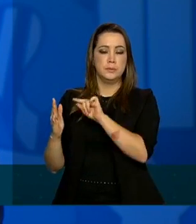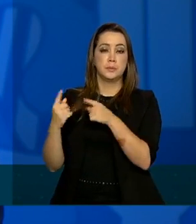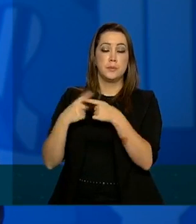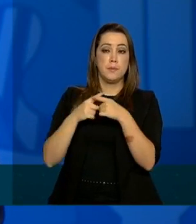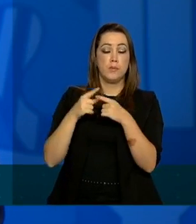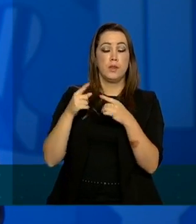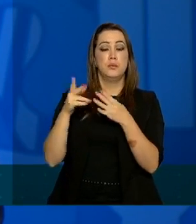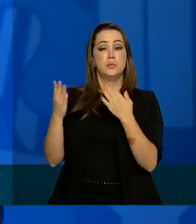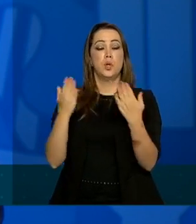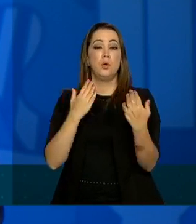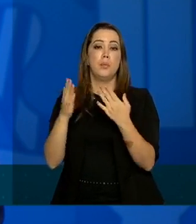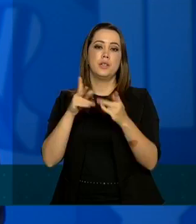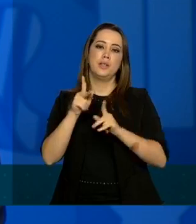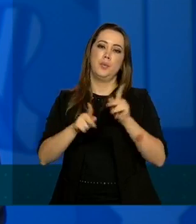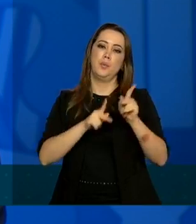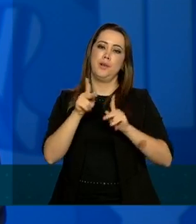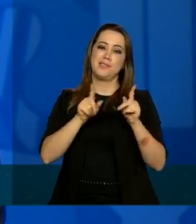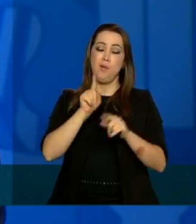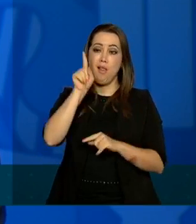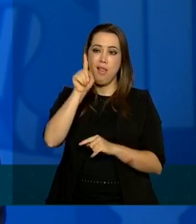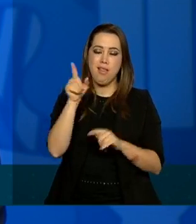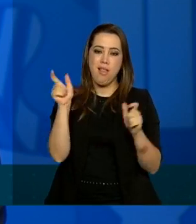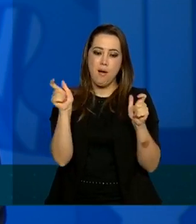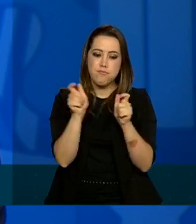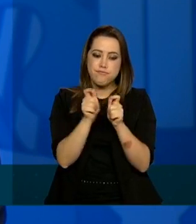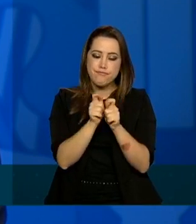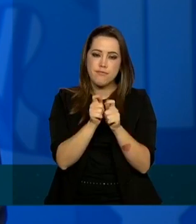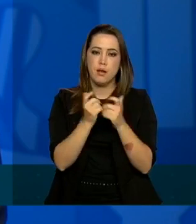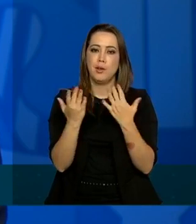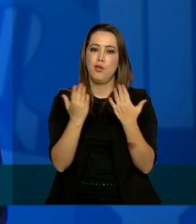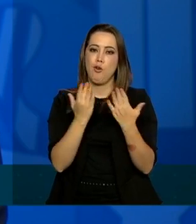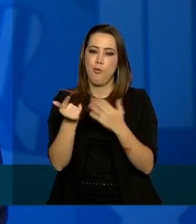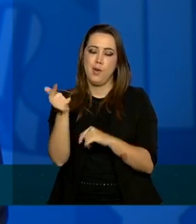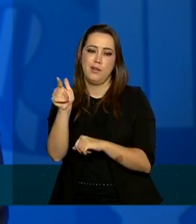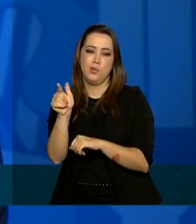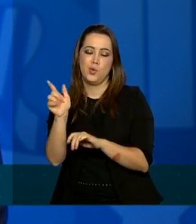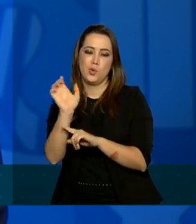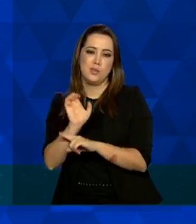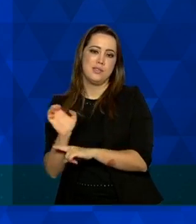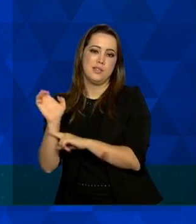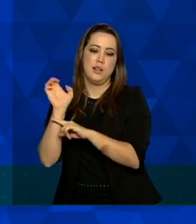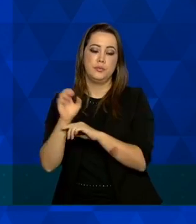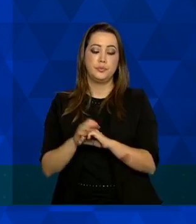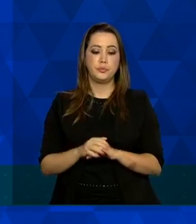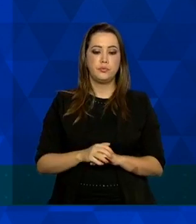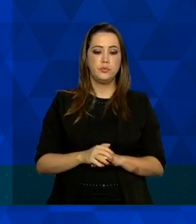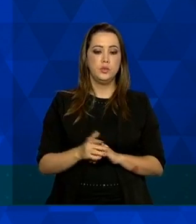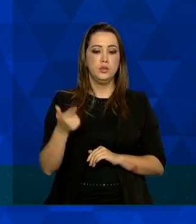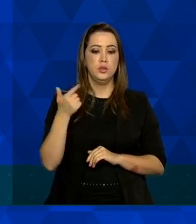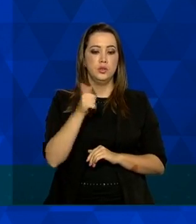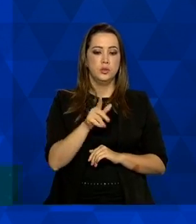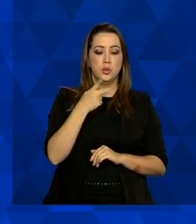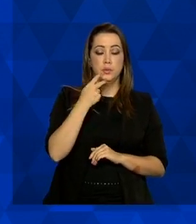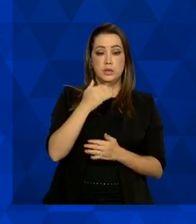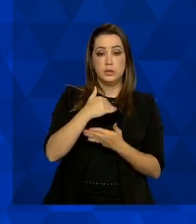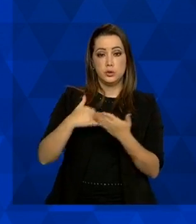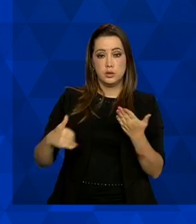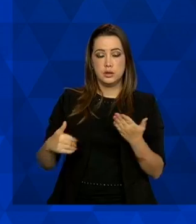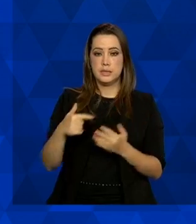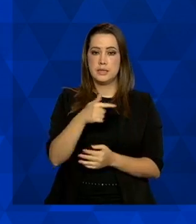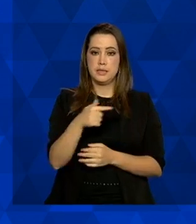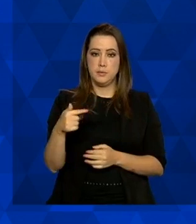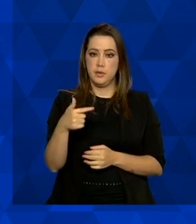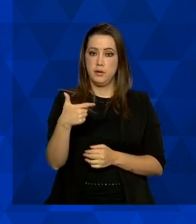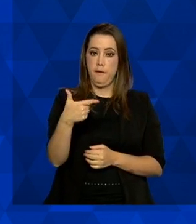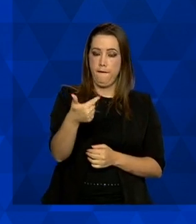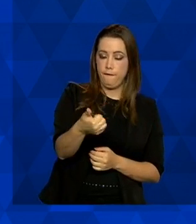população proporcionalmente é menor do que nas outras regiões do Brasil. Então, fazendo novamente o desconto da semana epidemiológica